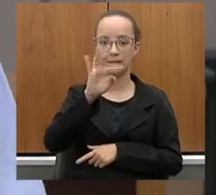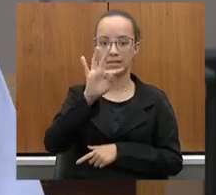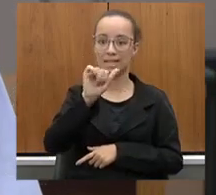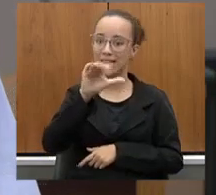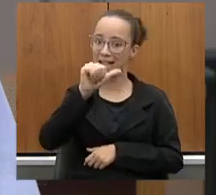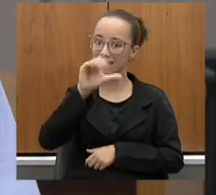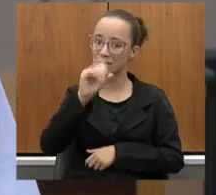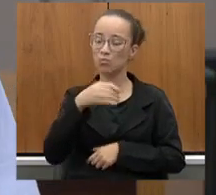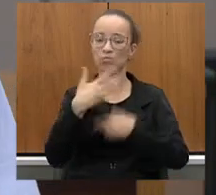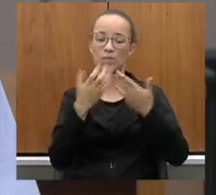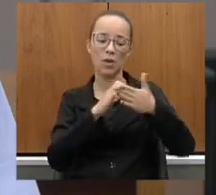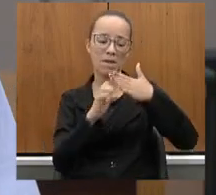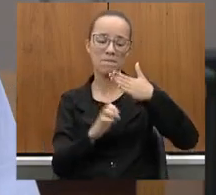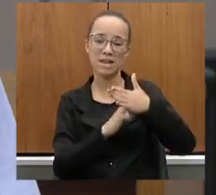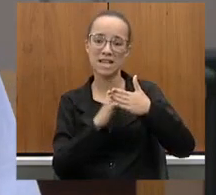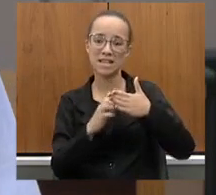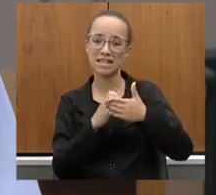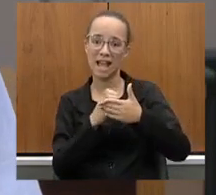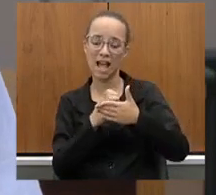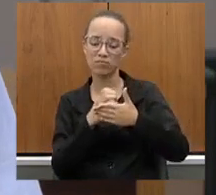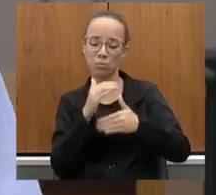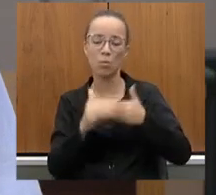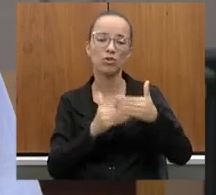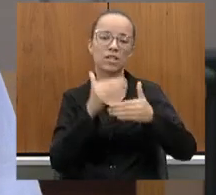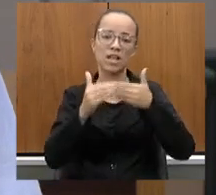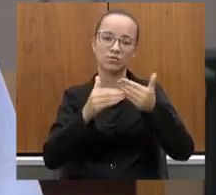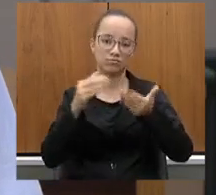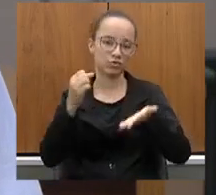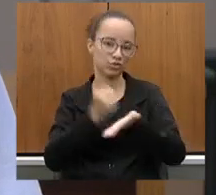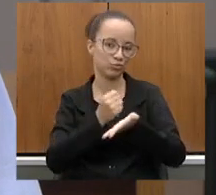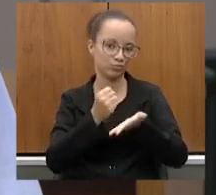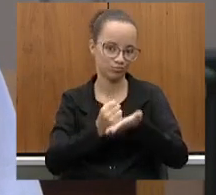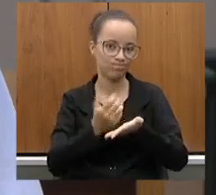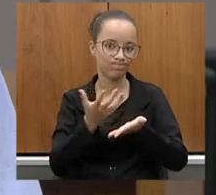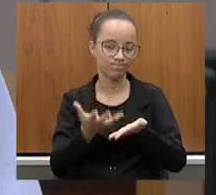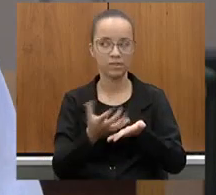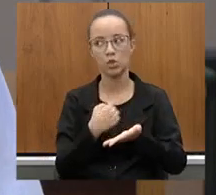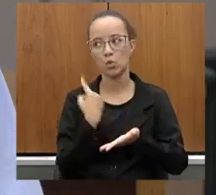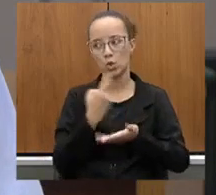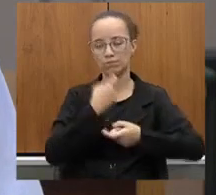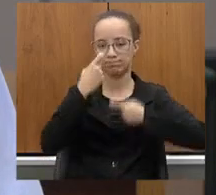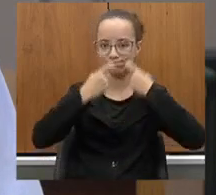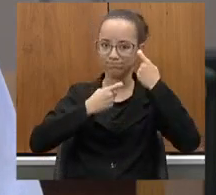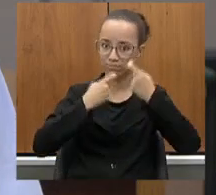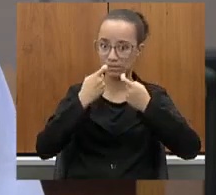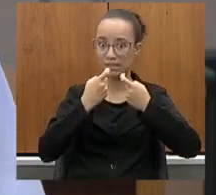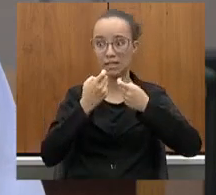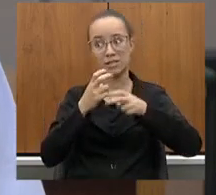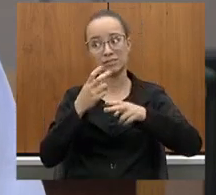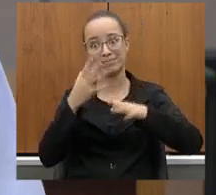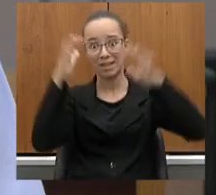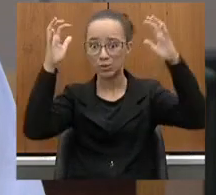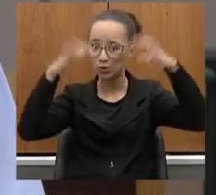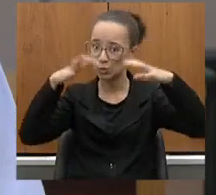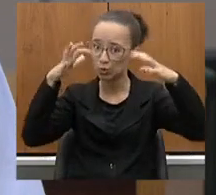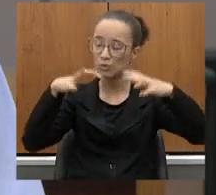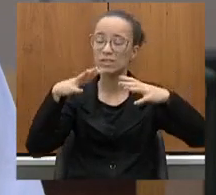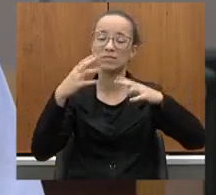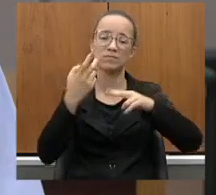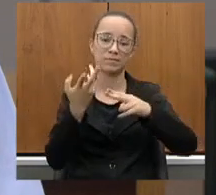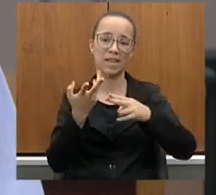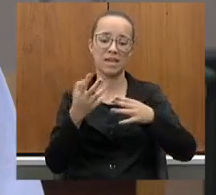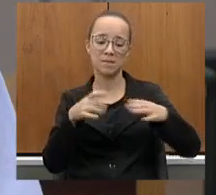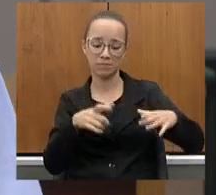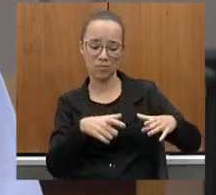A empresa está em contratação, licitação, e a gente tem a preocupação, logicamente, que com as chuvas isso não se